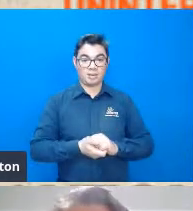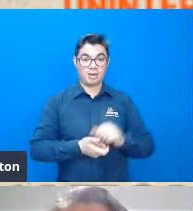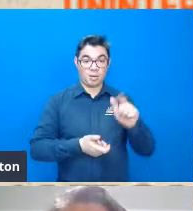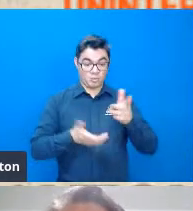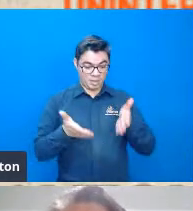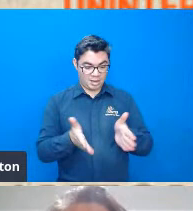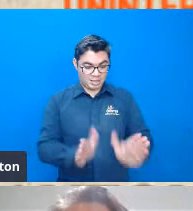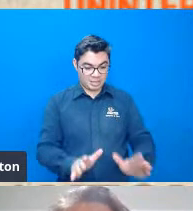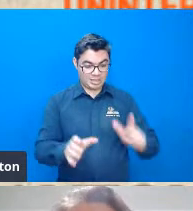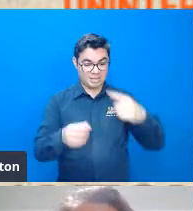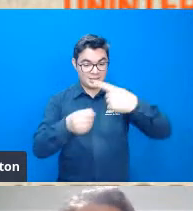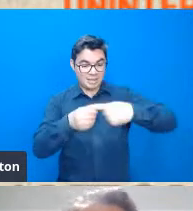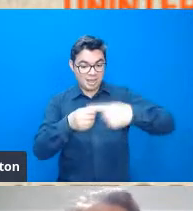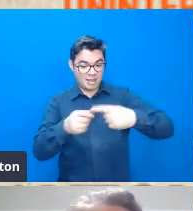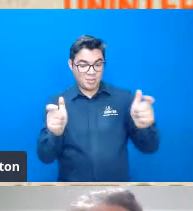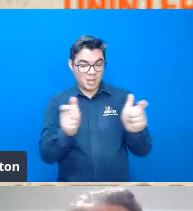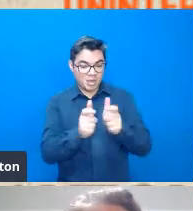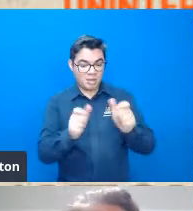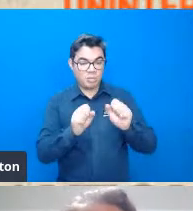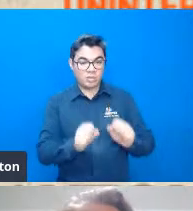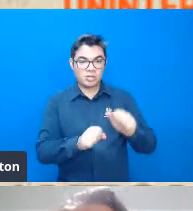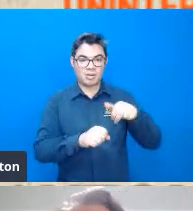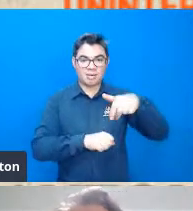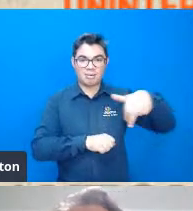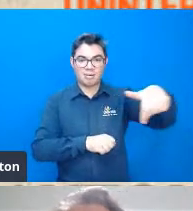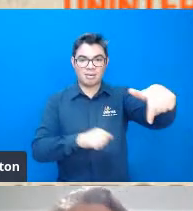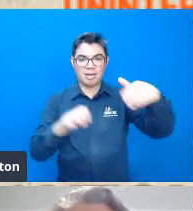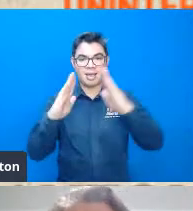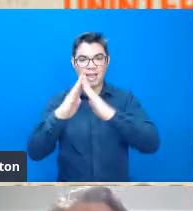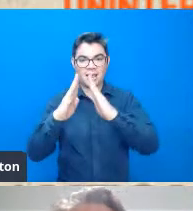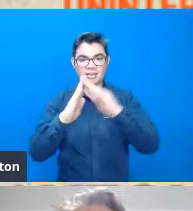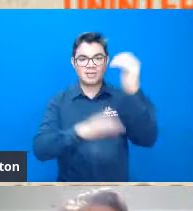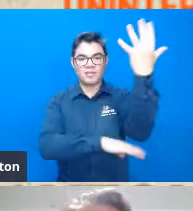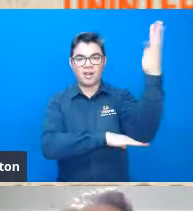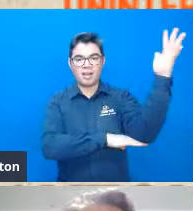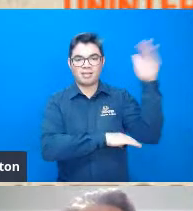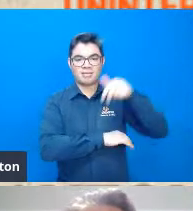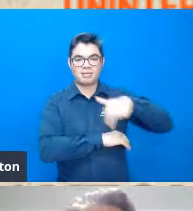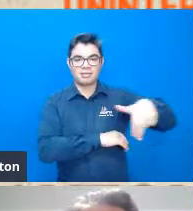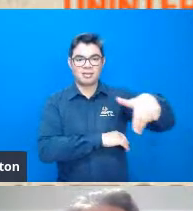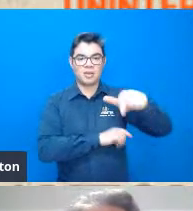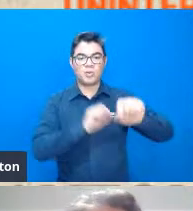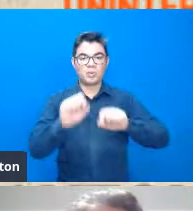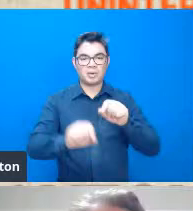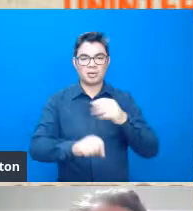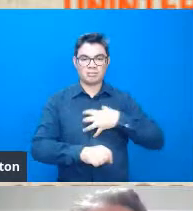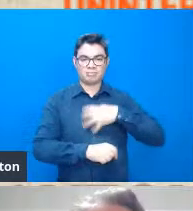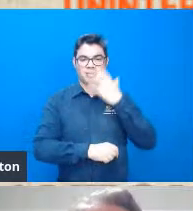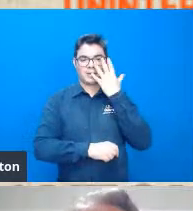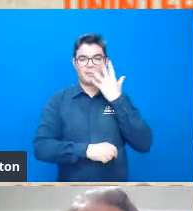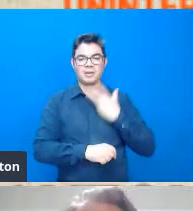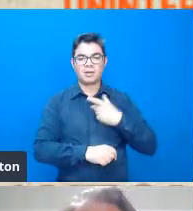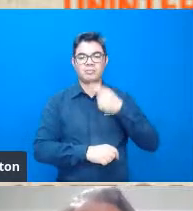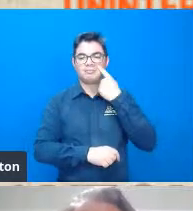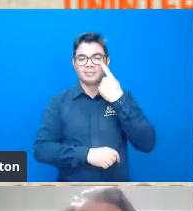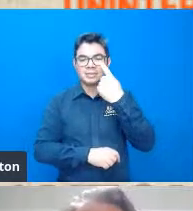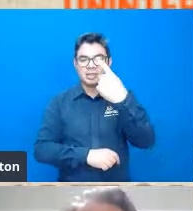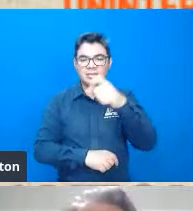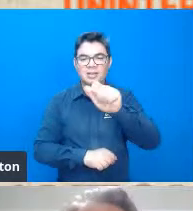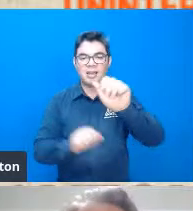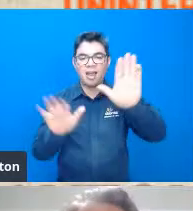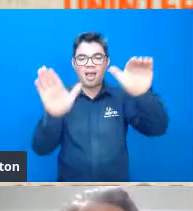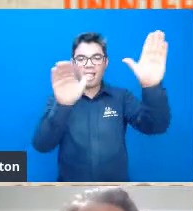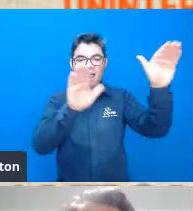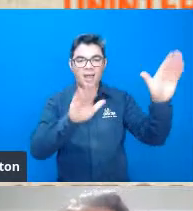onde ele cresceu, ele podia sair de casa e entrar imediatamente na floresta, e isso, quando criança, fez ele se interessar por aves, né,